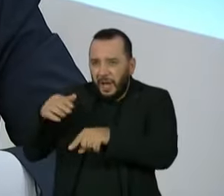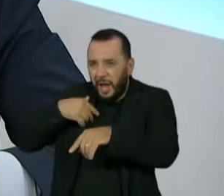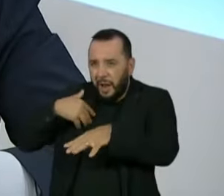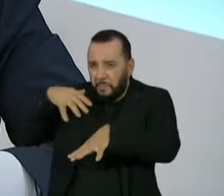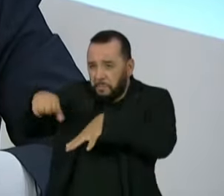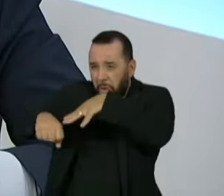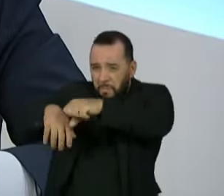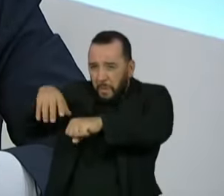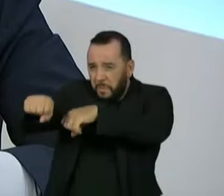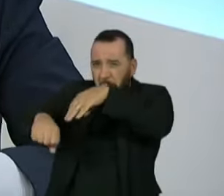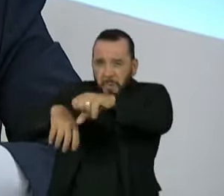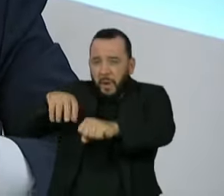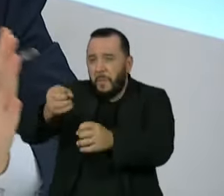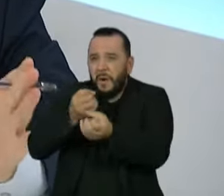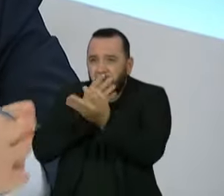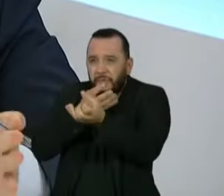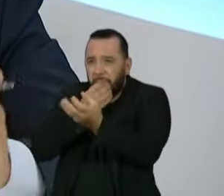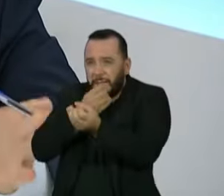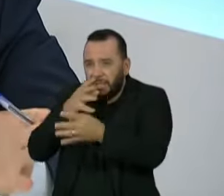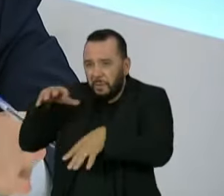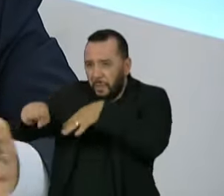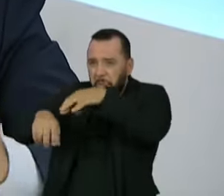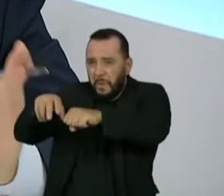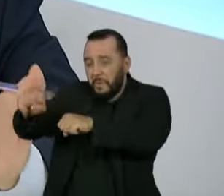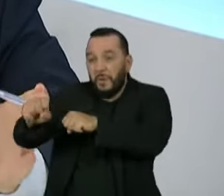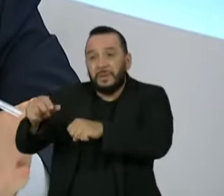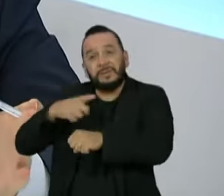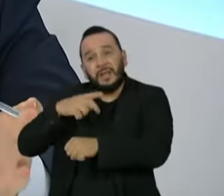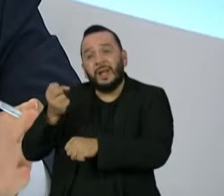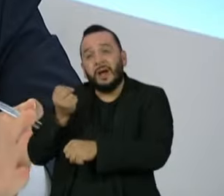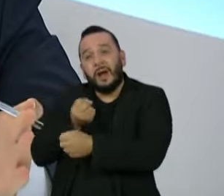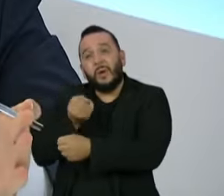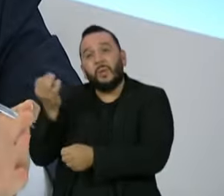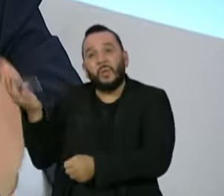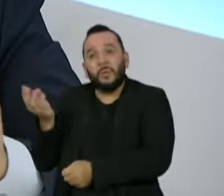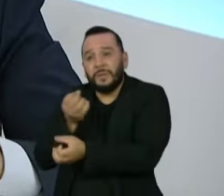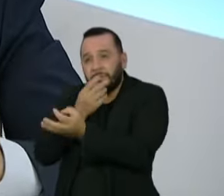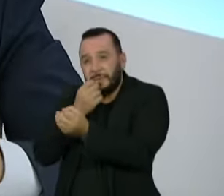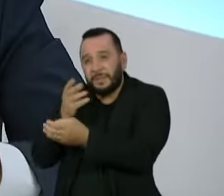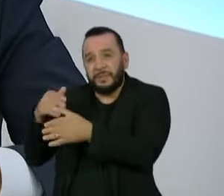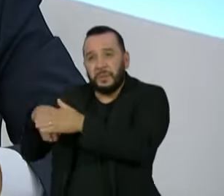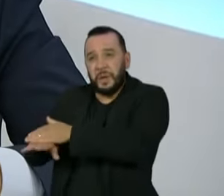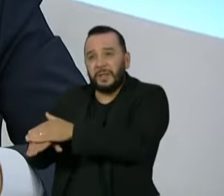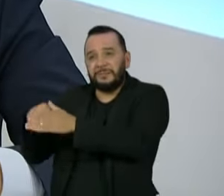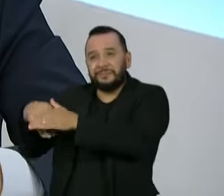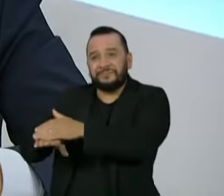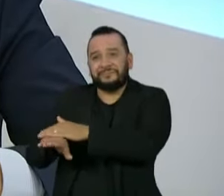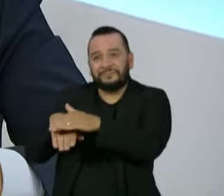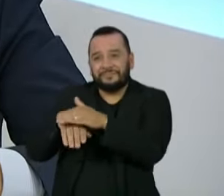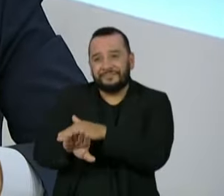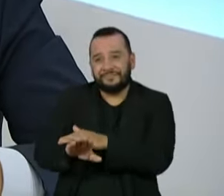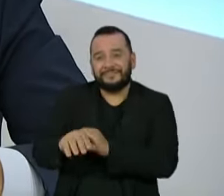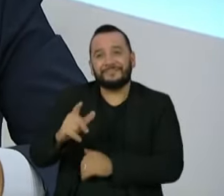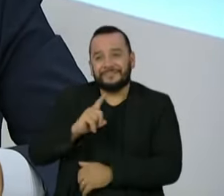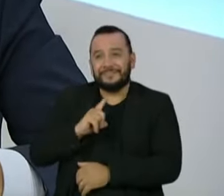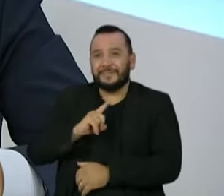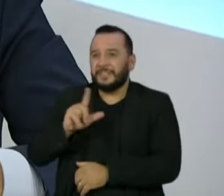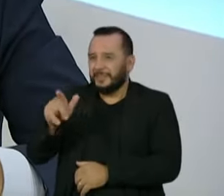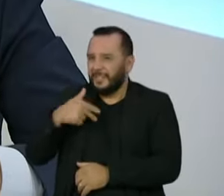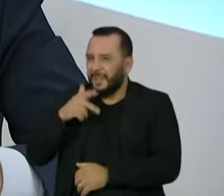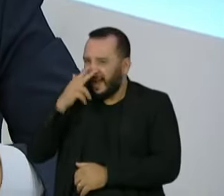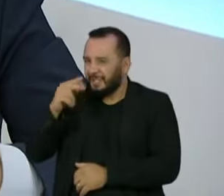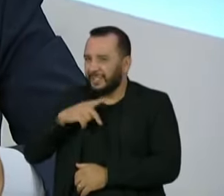foi capaz de processar. muitas vão ficar no arquivo para a posteridade. Os senhores acreditam que houve